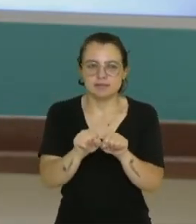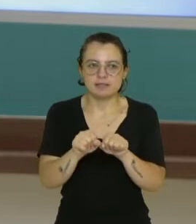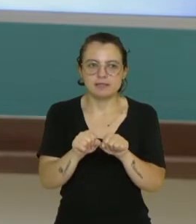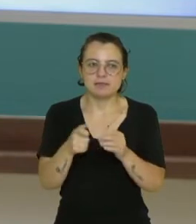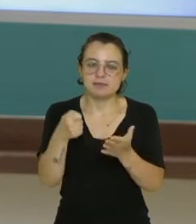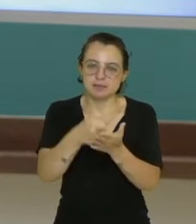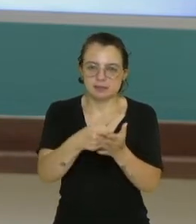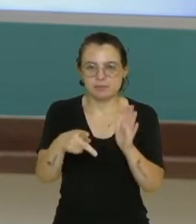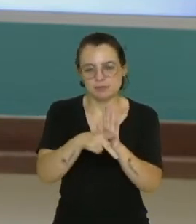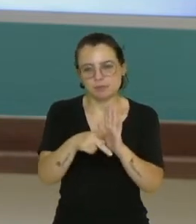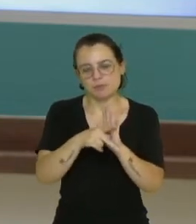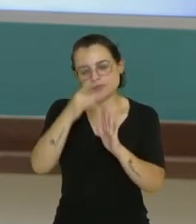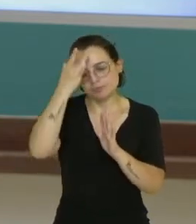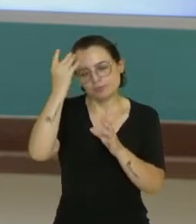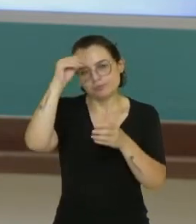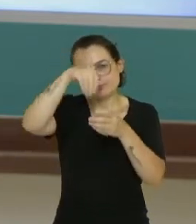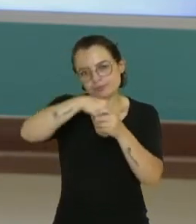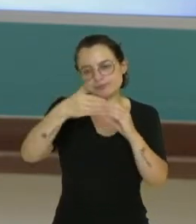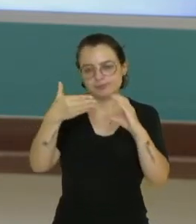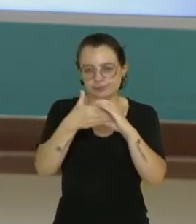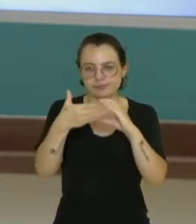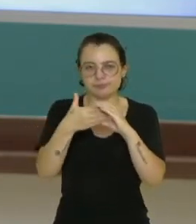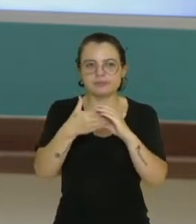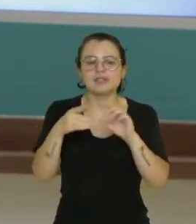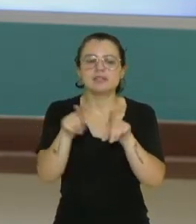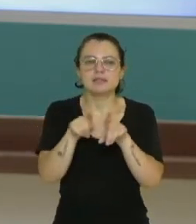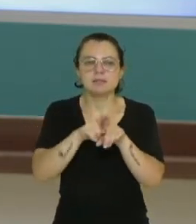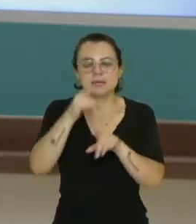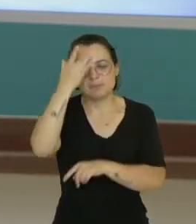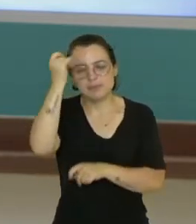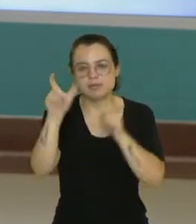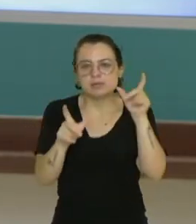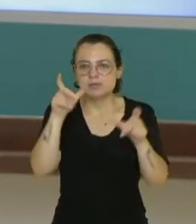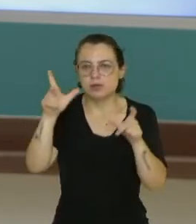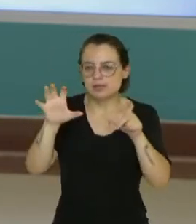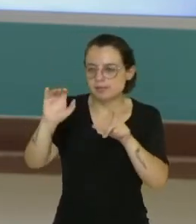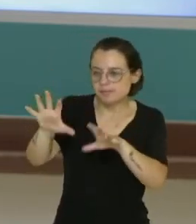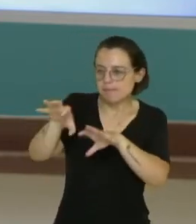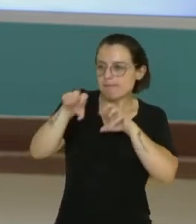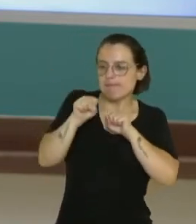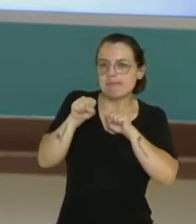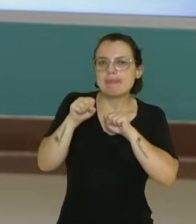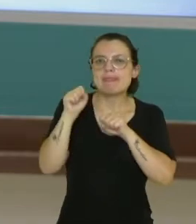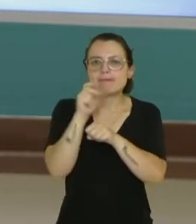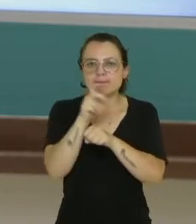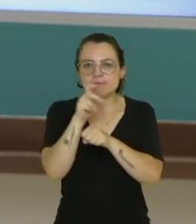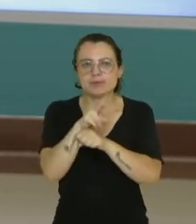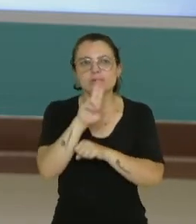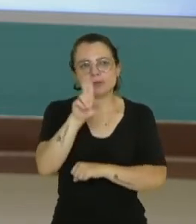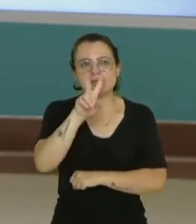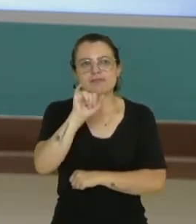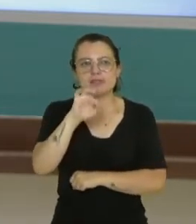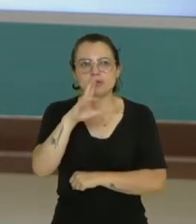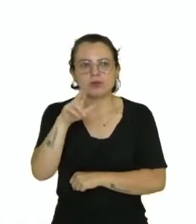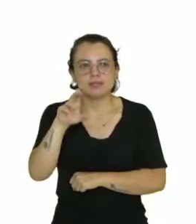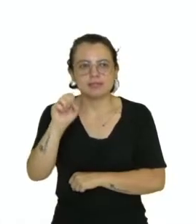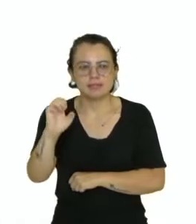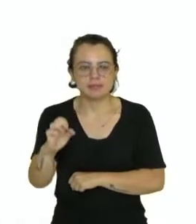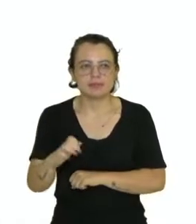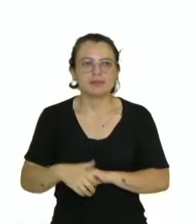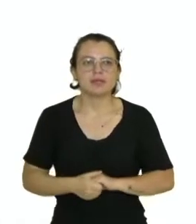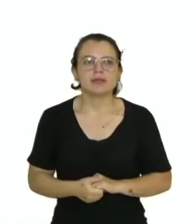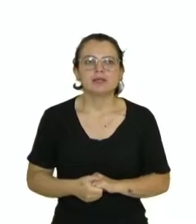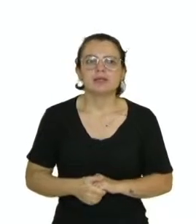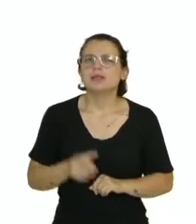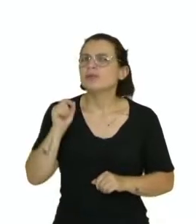nos hospedeiros, nas células hospedeiras, nas pessoas que forem infectadas, mas não deixa de ser uma virose. Então,